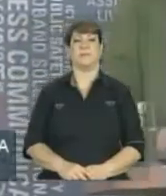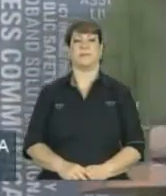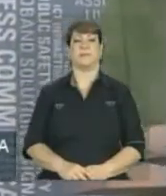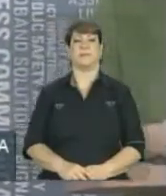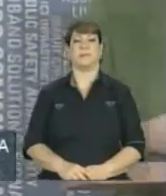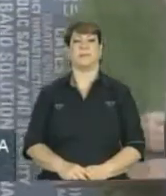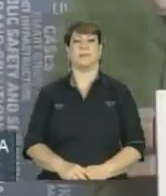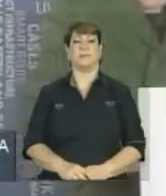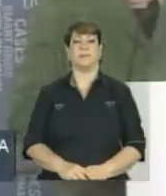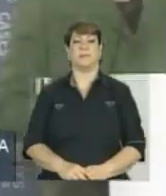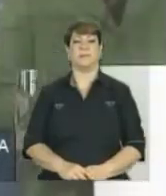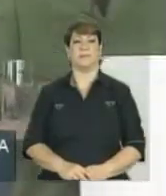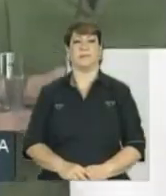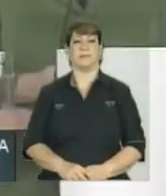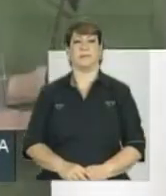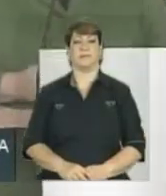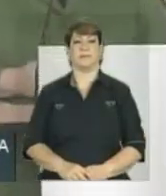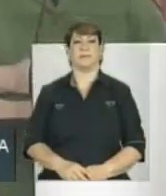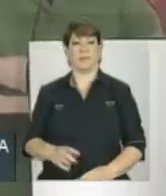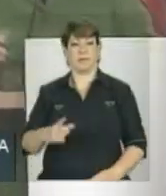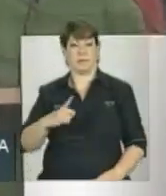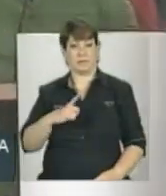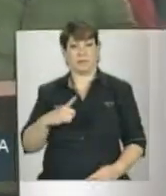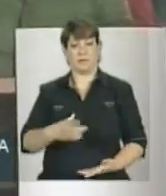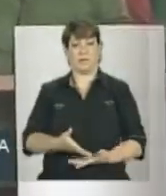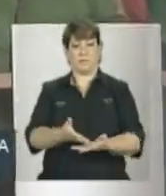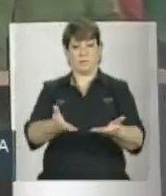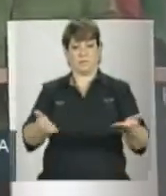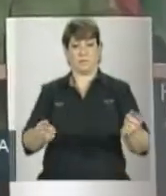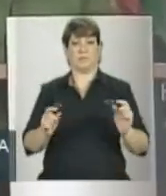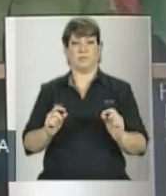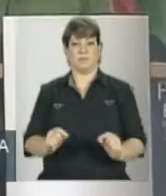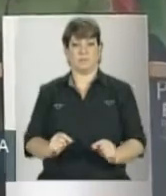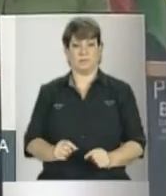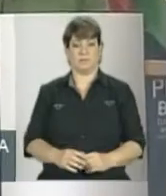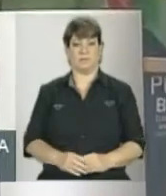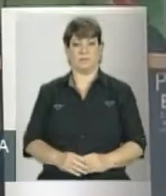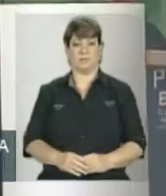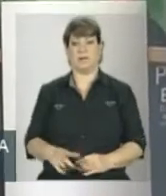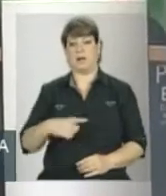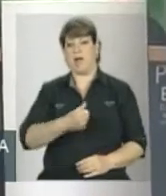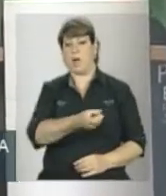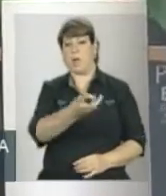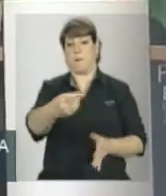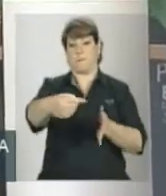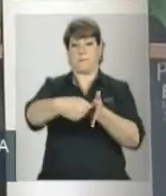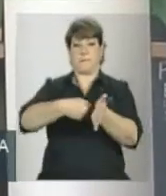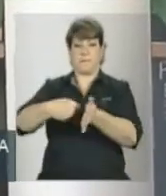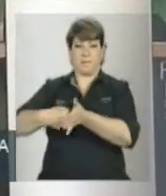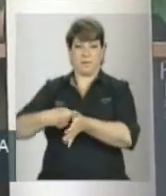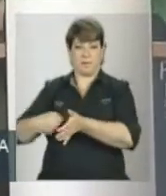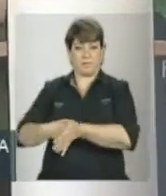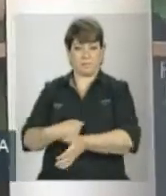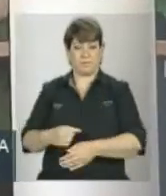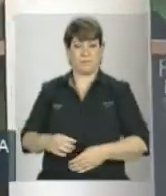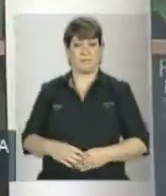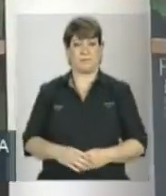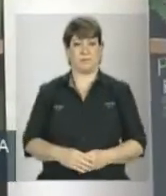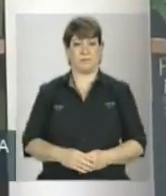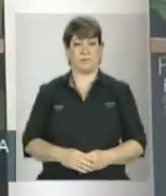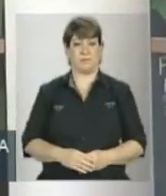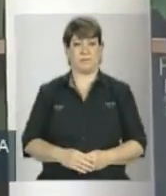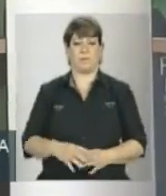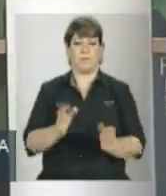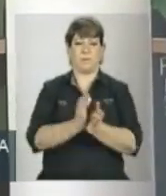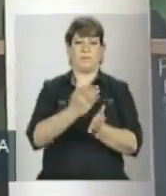Agora, tenho os senhores colocar uma pergunta ao Sr. Rinke, pelo